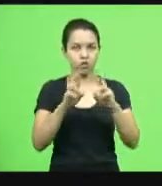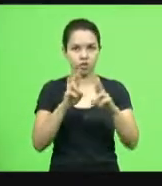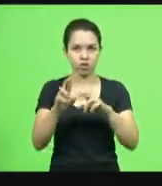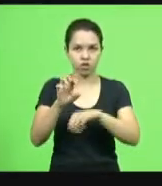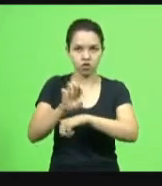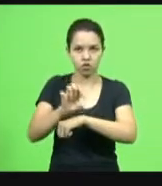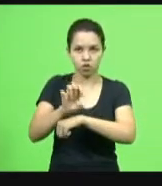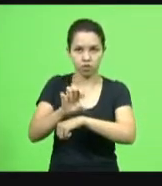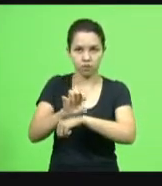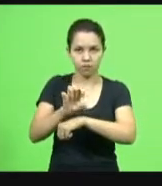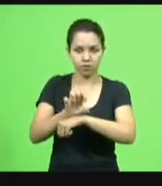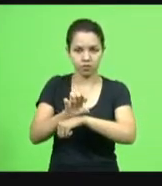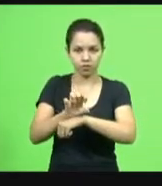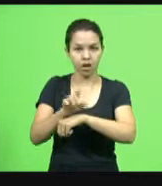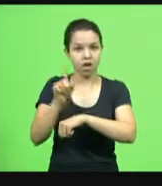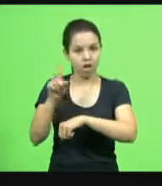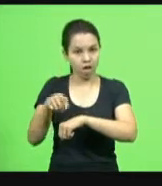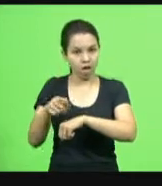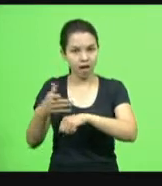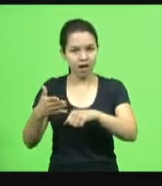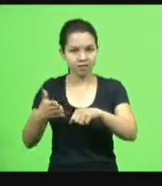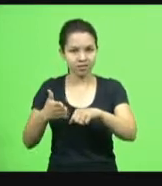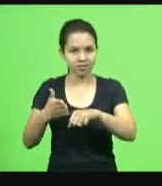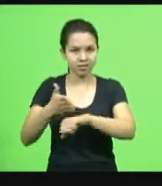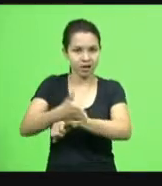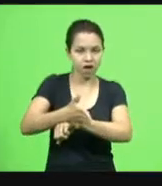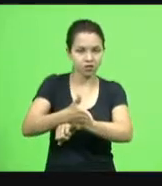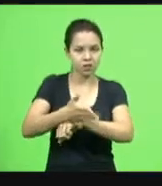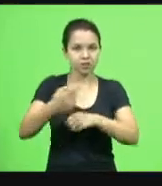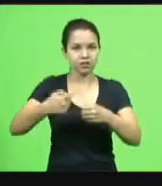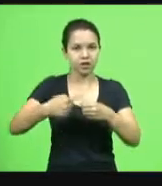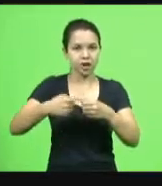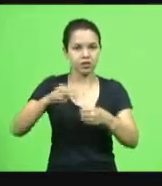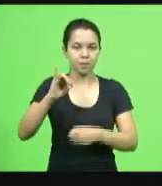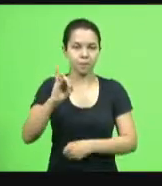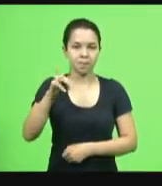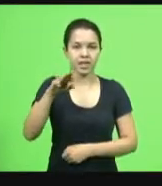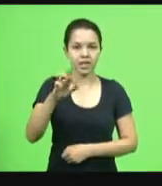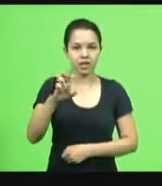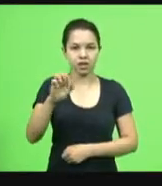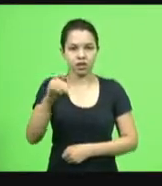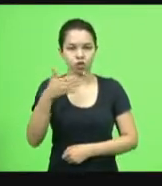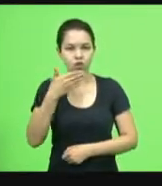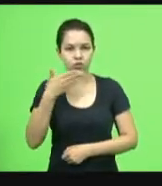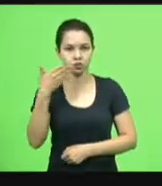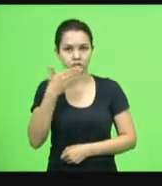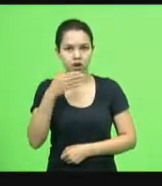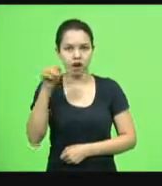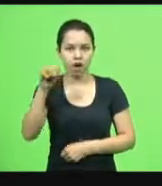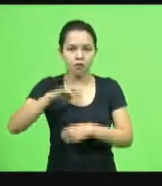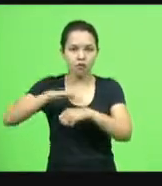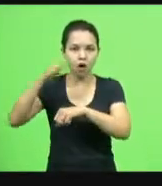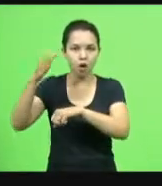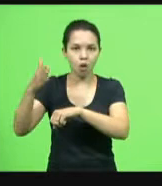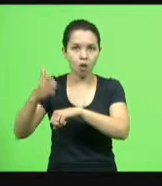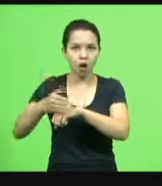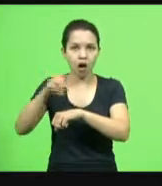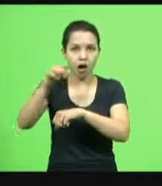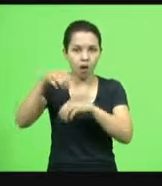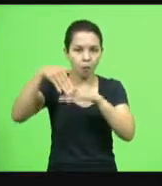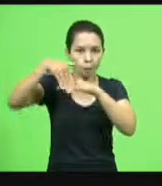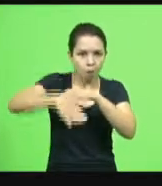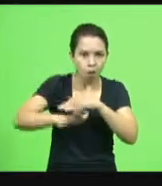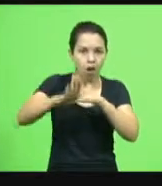é o acesso a cidade de mirim doce ali no alto vale isso é um buraquinho que tem na